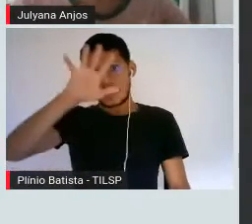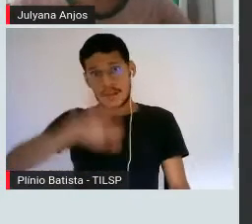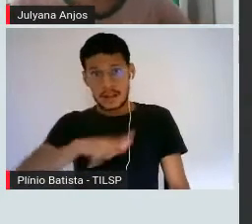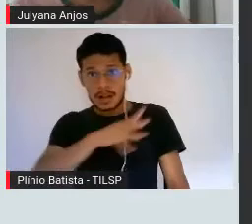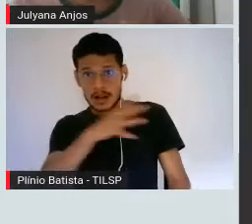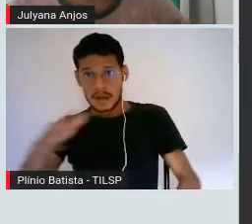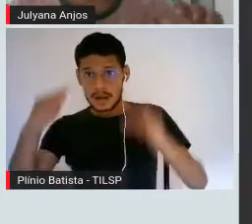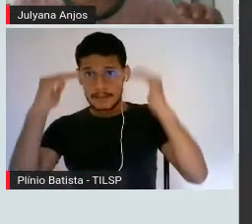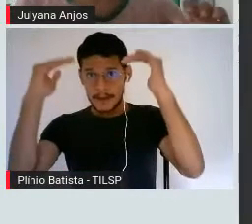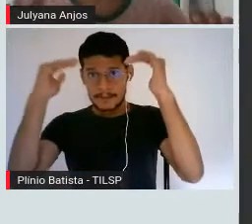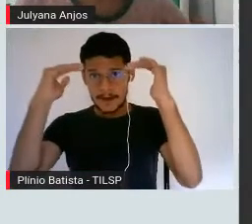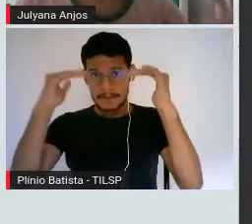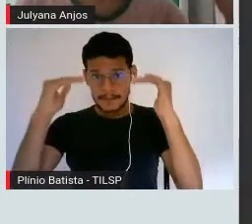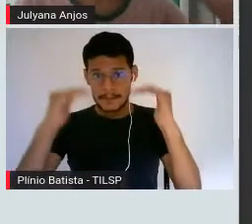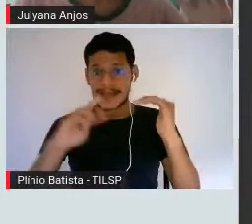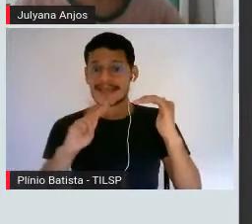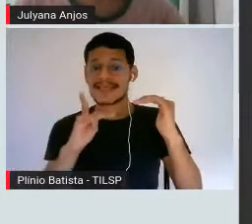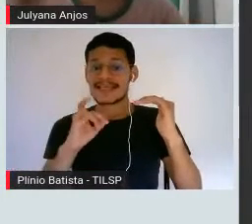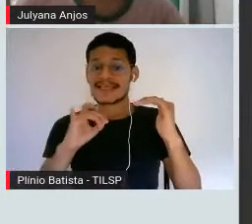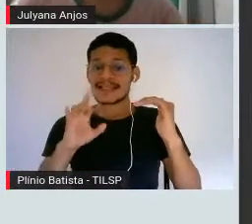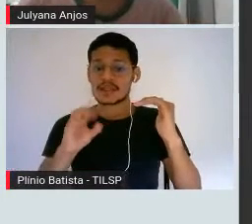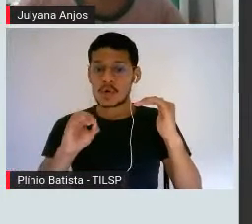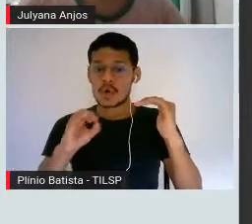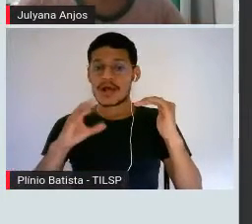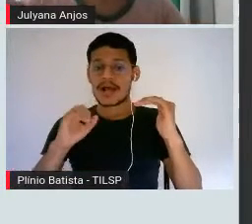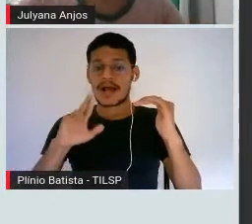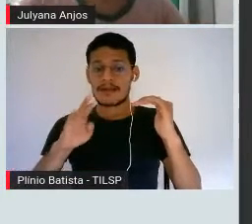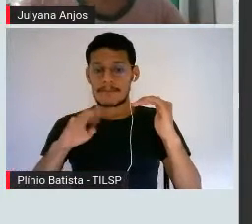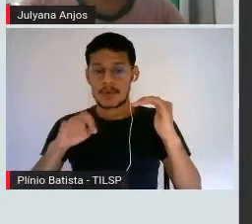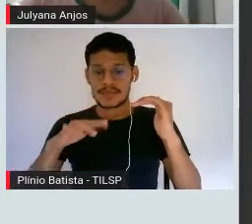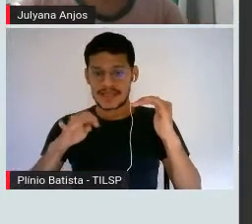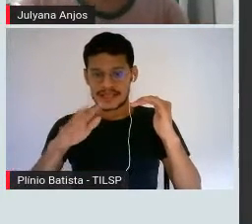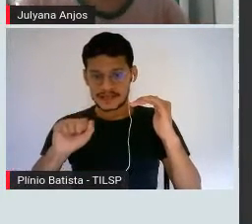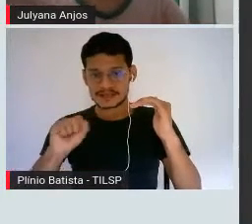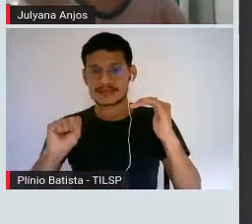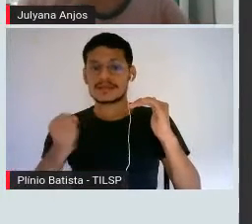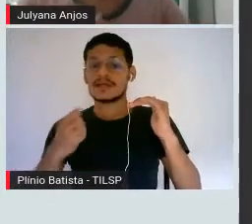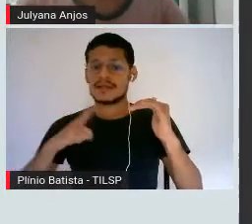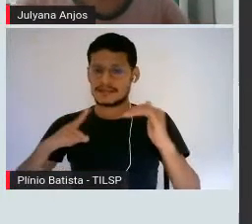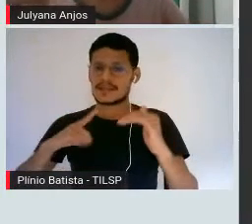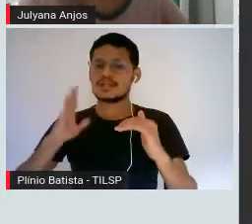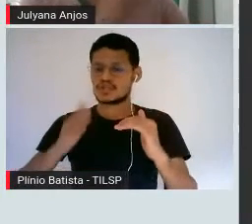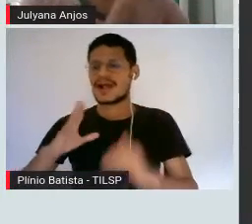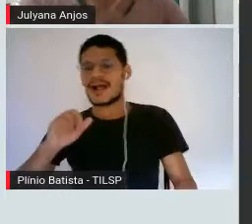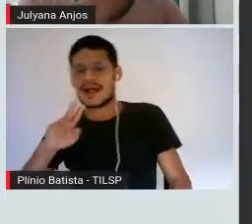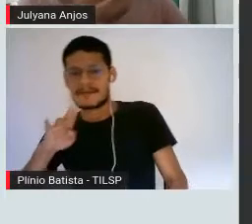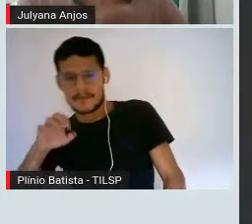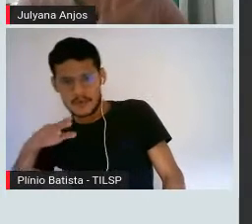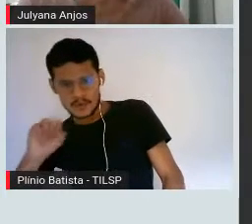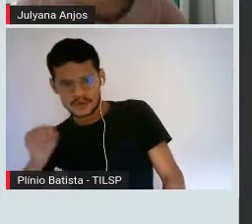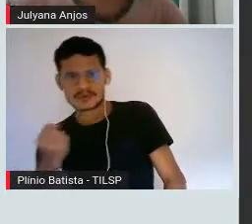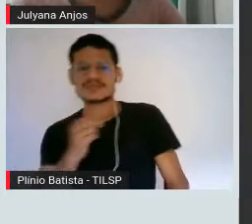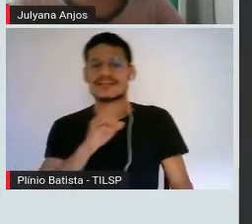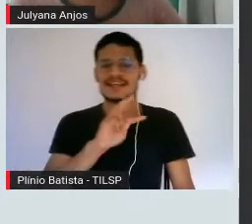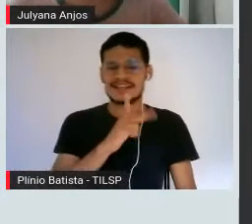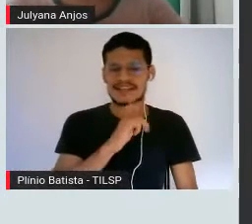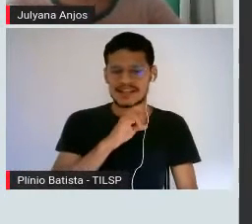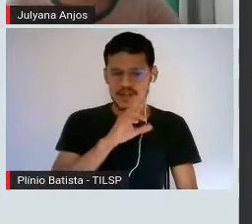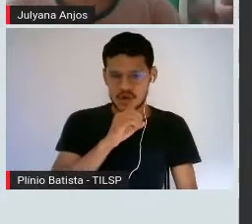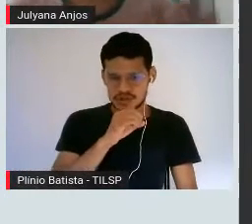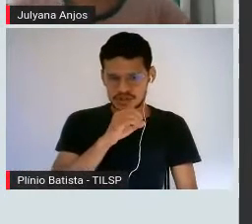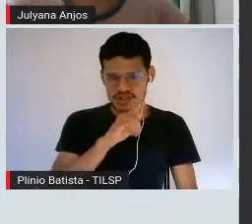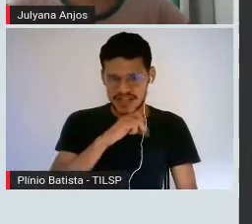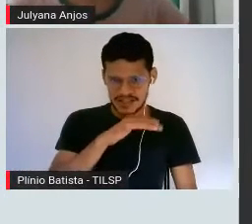hidrocarboneta, tá? Ou seja, formada por carbonos e hidrogênios, ok? E ela pode formar essa